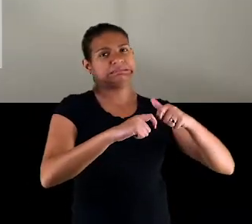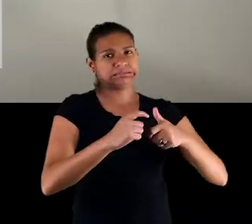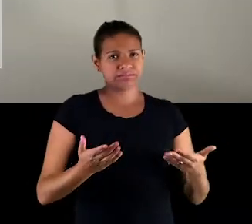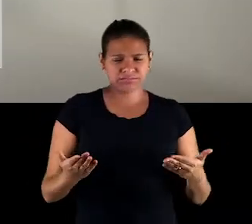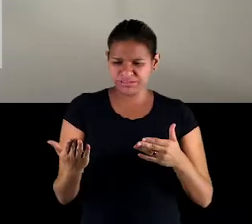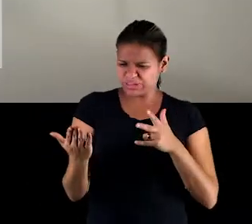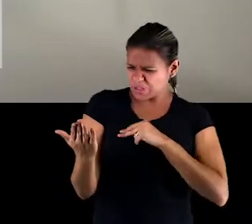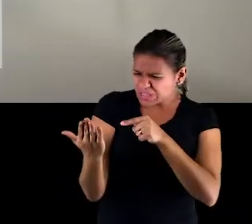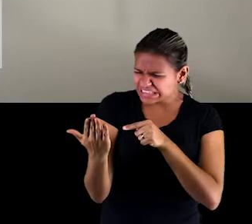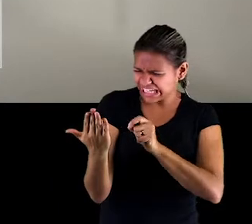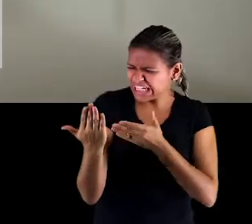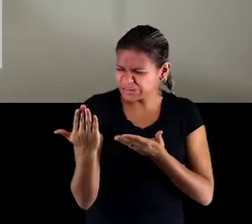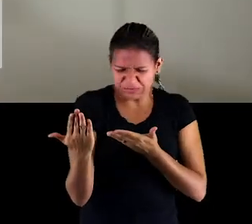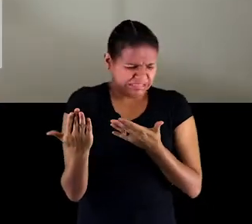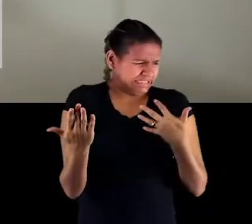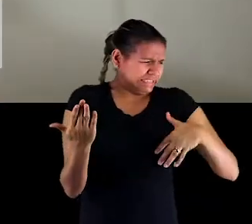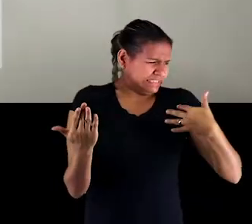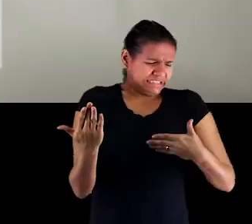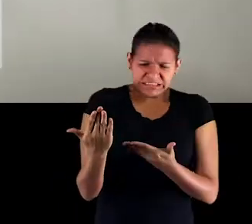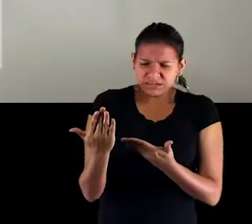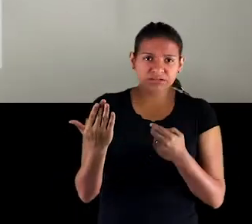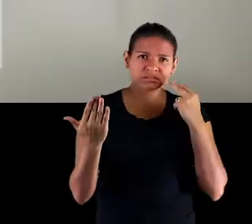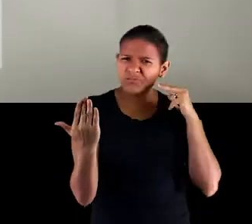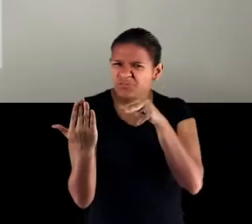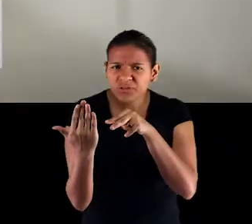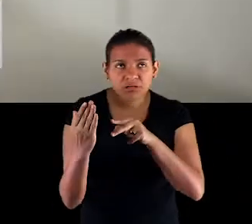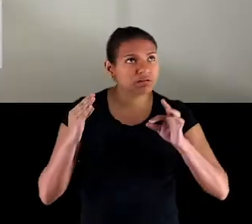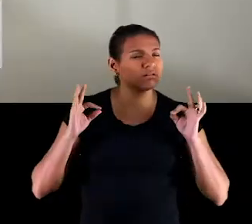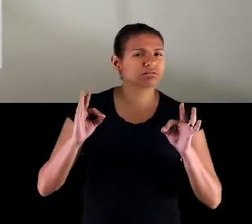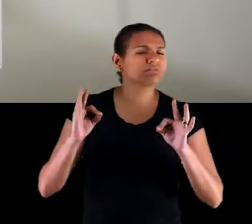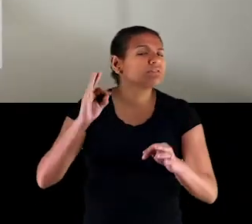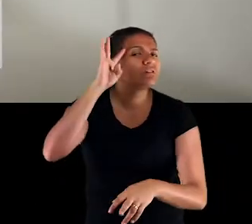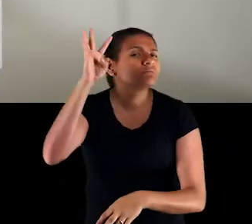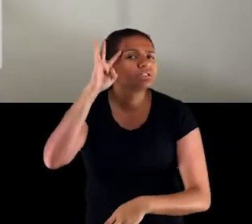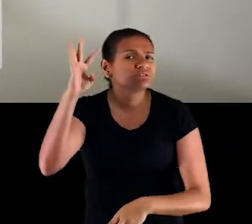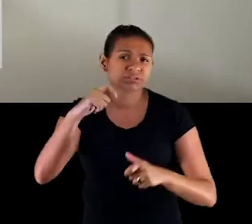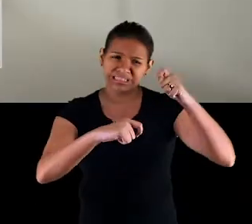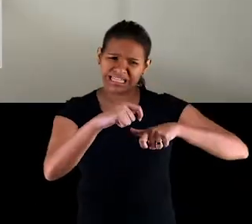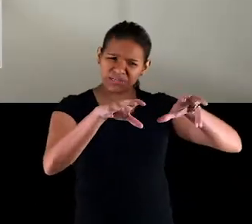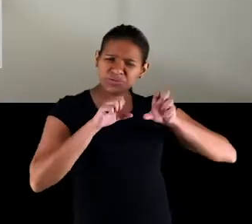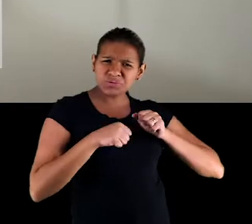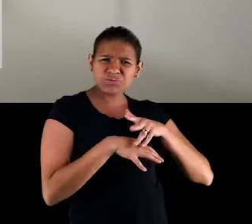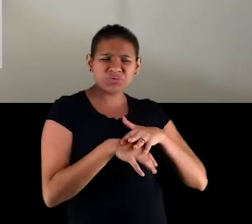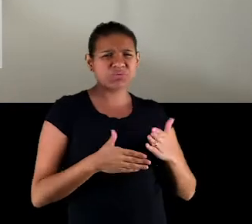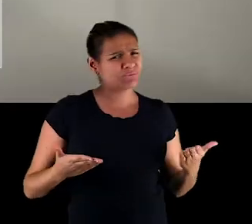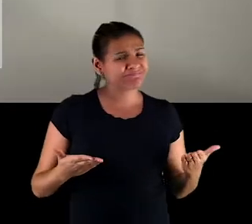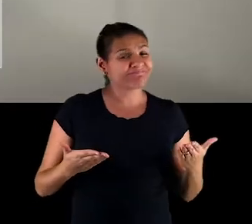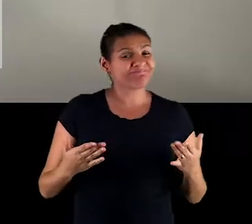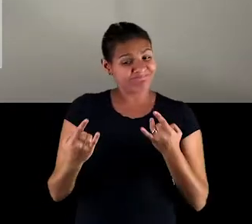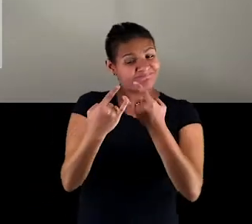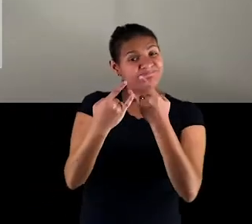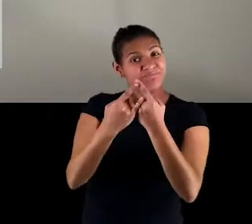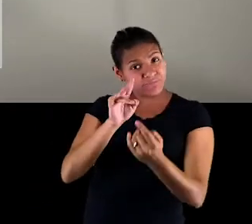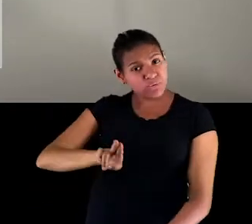Nossa, que isso? Ai, meu Deus! Se ver já é desagradável, imagine pegar. Sem camisinha você assume